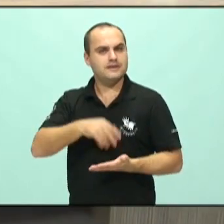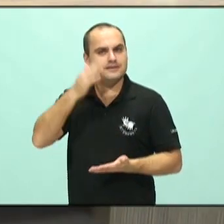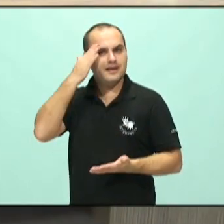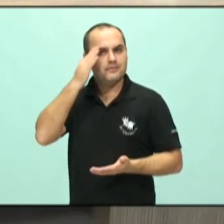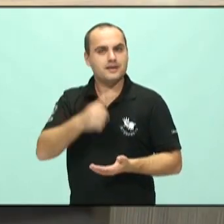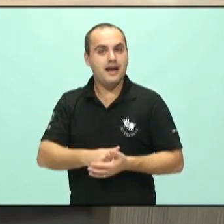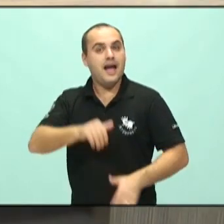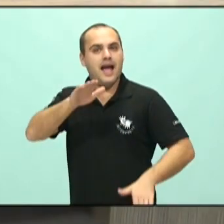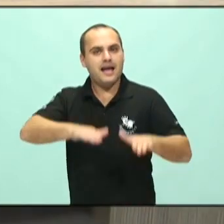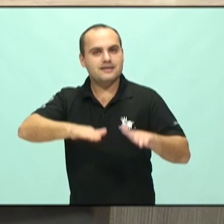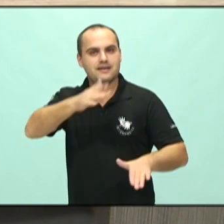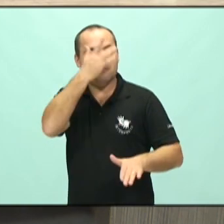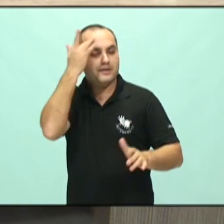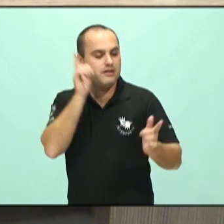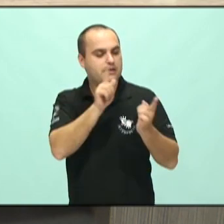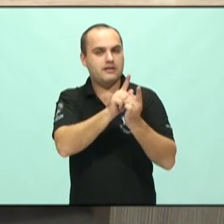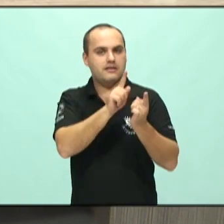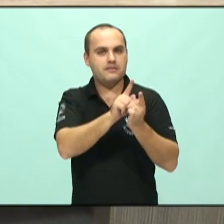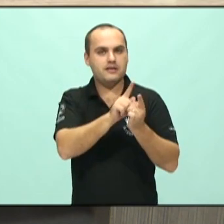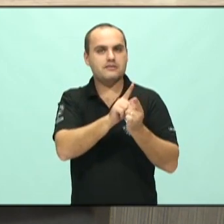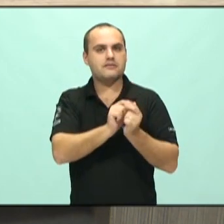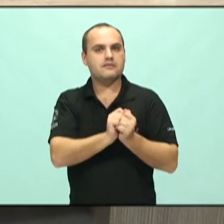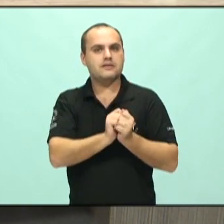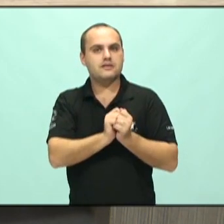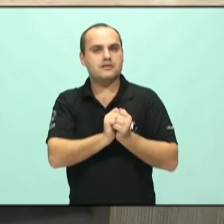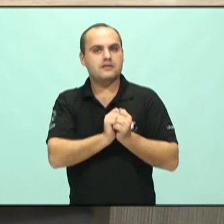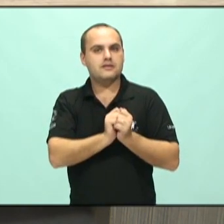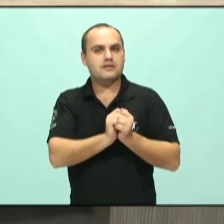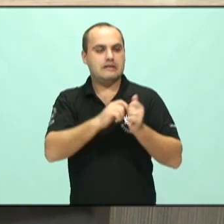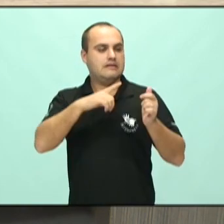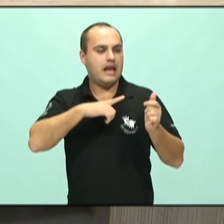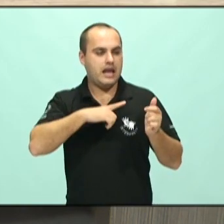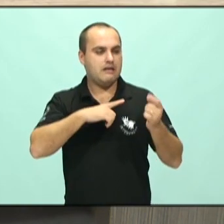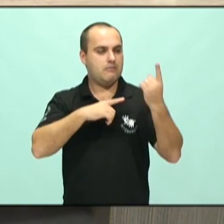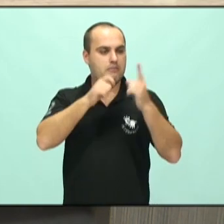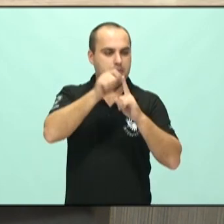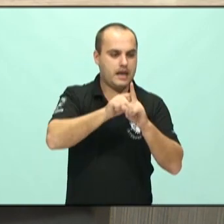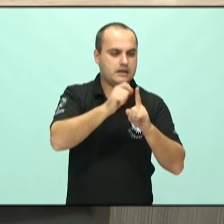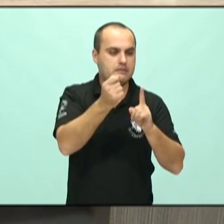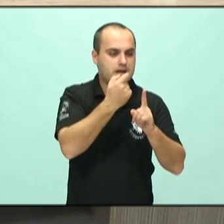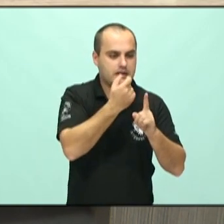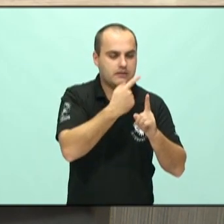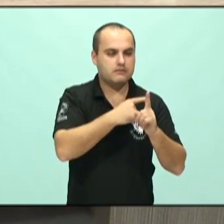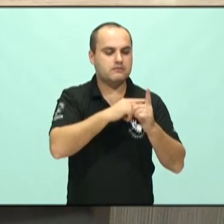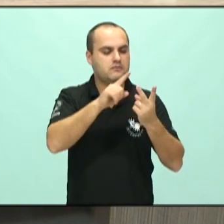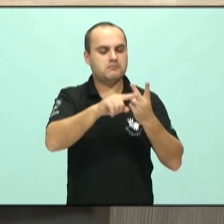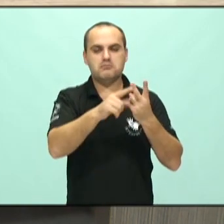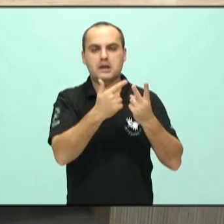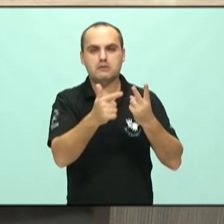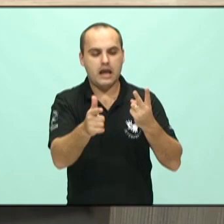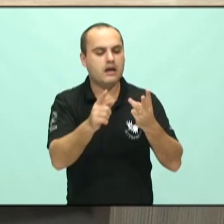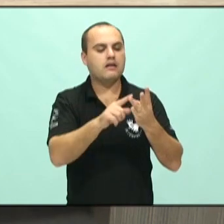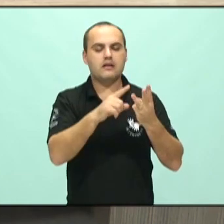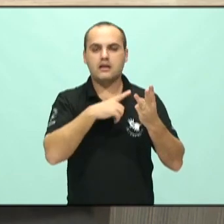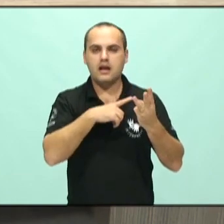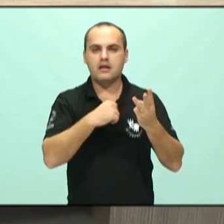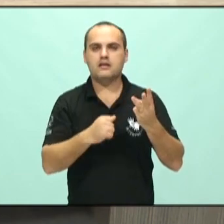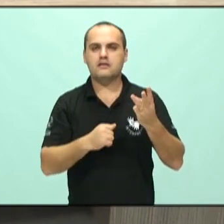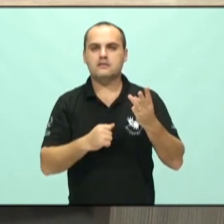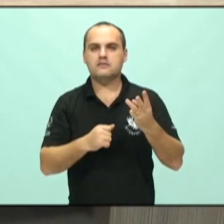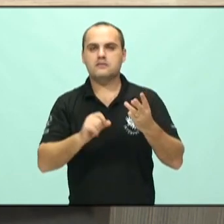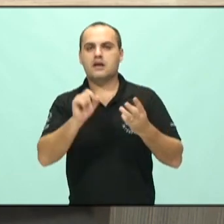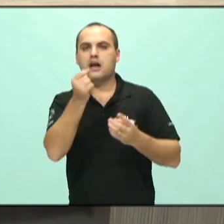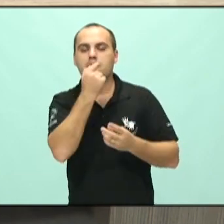o paciente porque um mês tem a medicação, outro mês não tem. As medicações melhores, que vão dar uma resposta muito mais